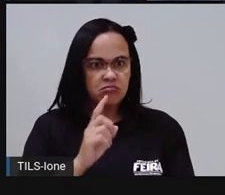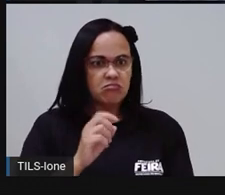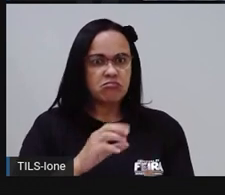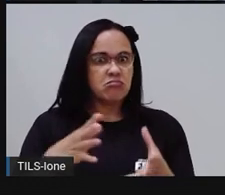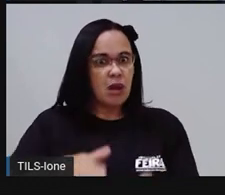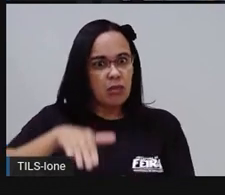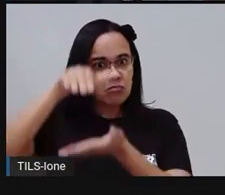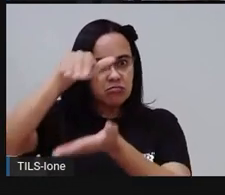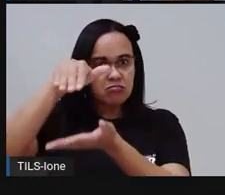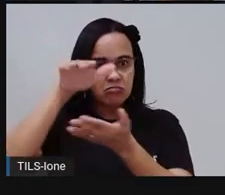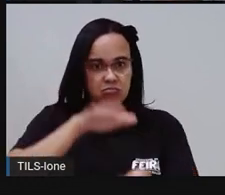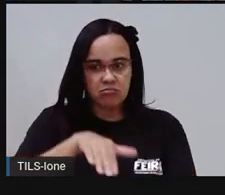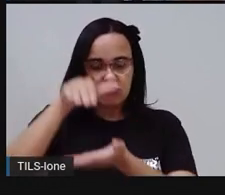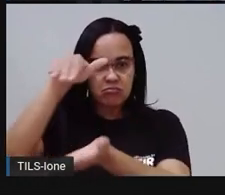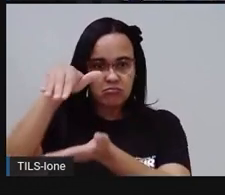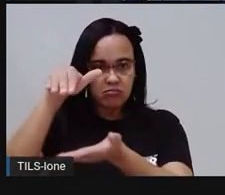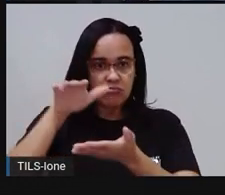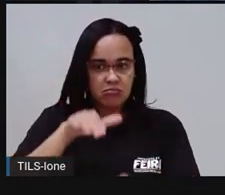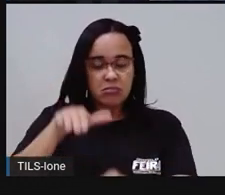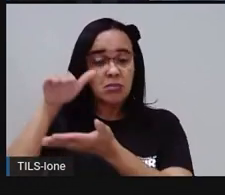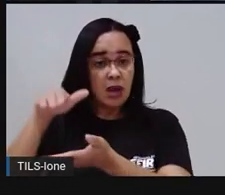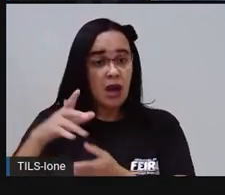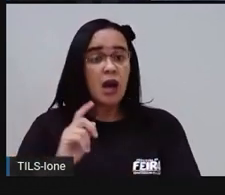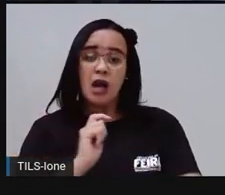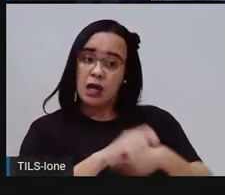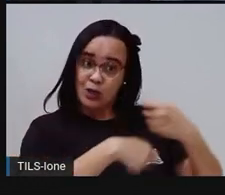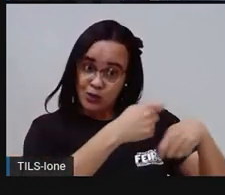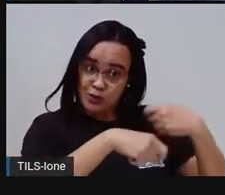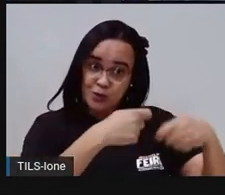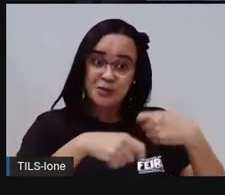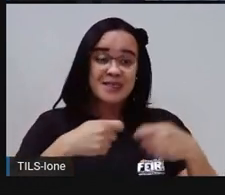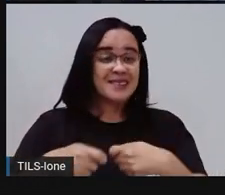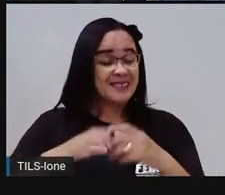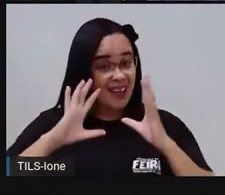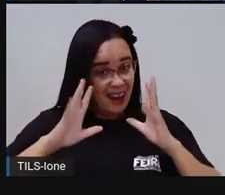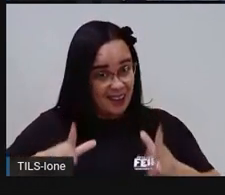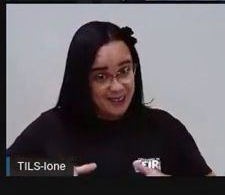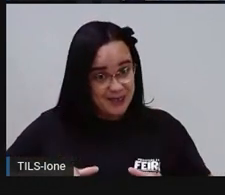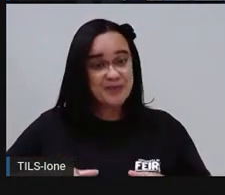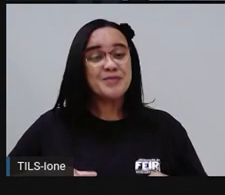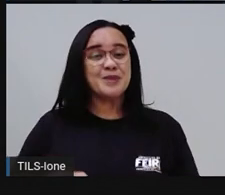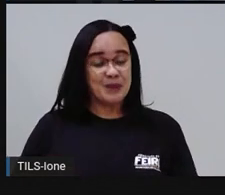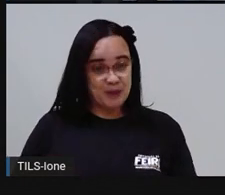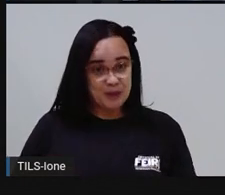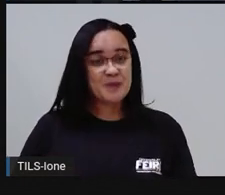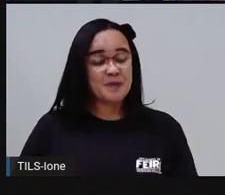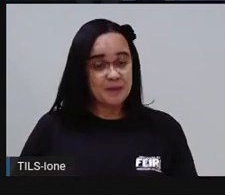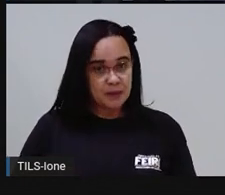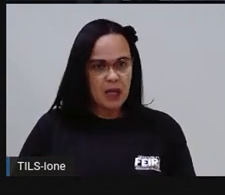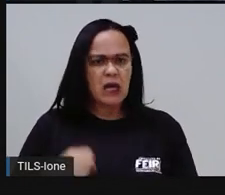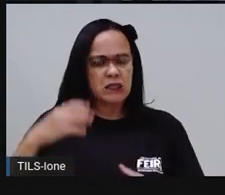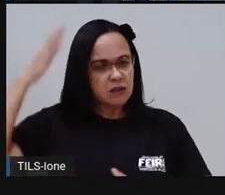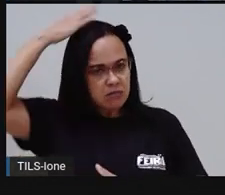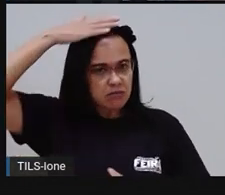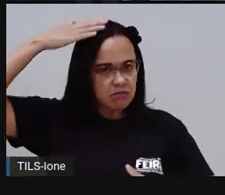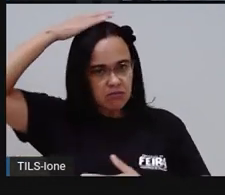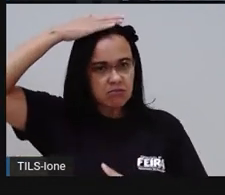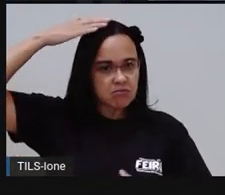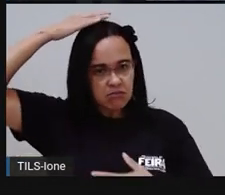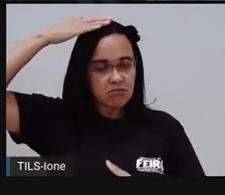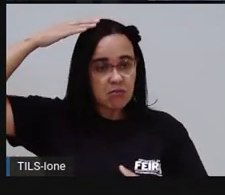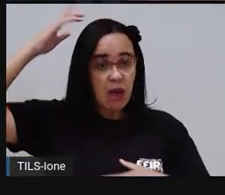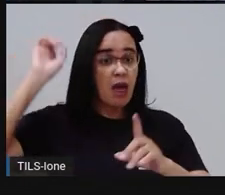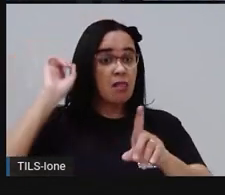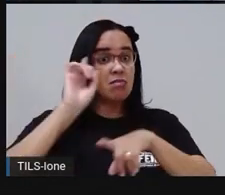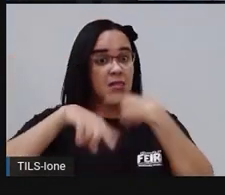gasta mais água. A gente está economizando água, tá bom? Da mesma forma como a gente se ensaboar todinho e